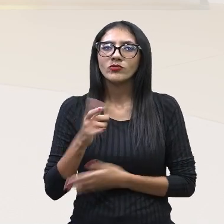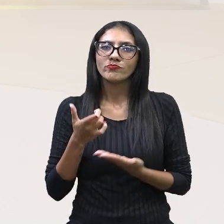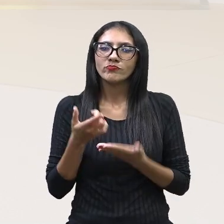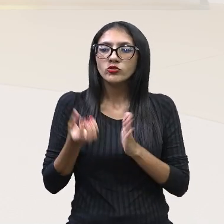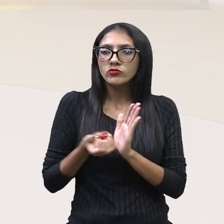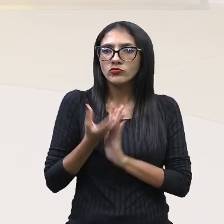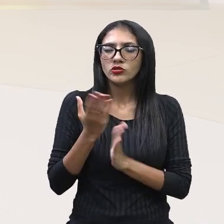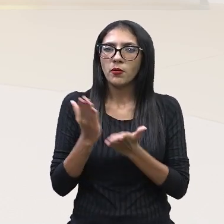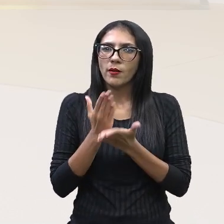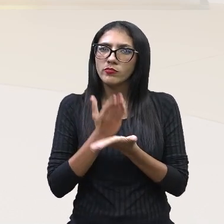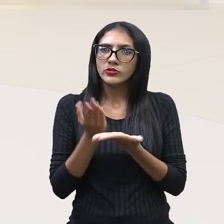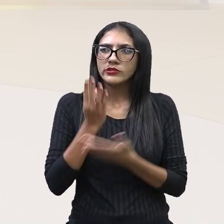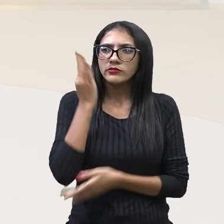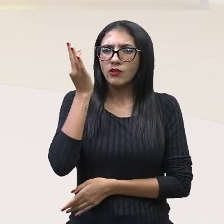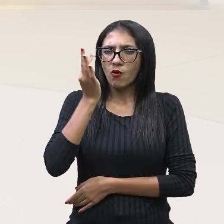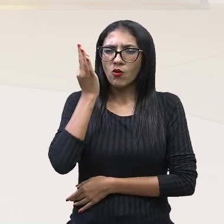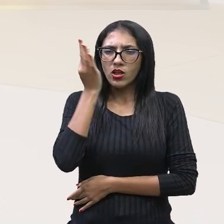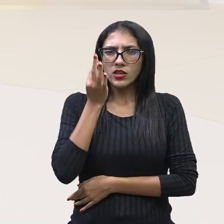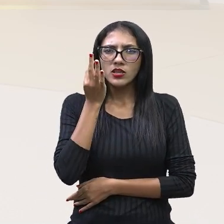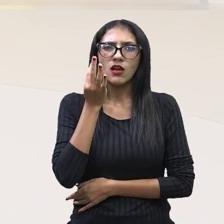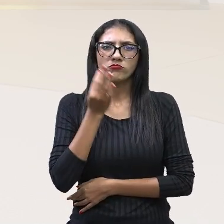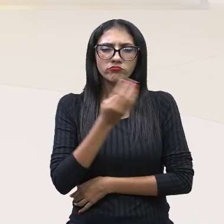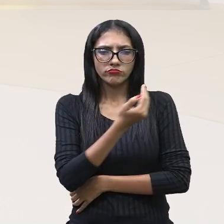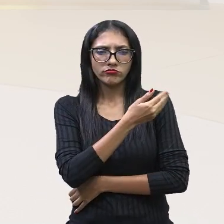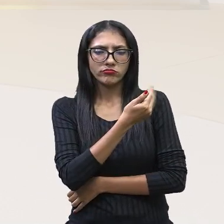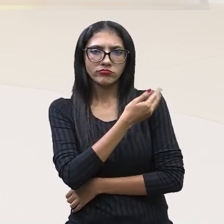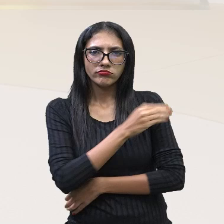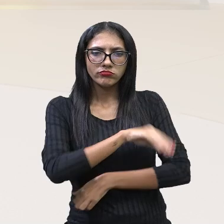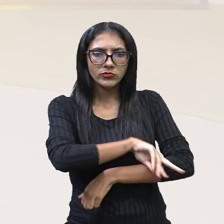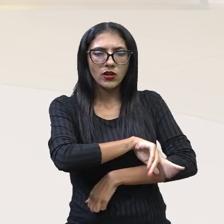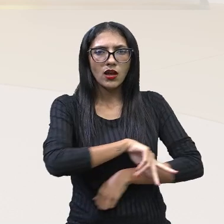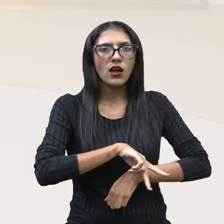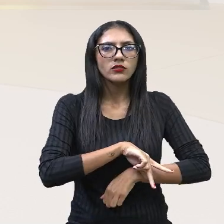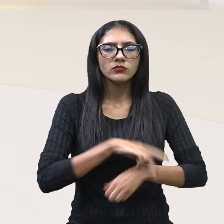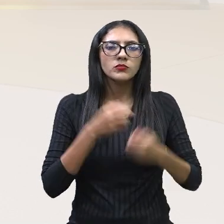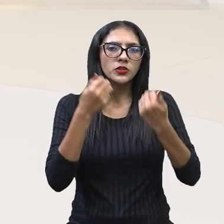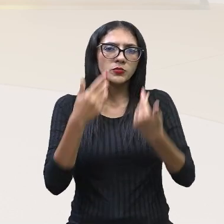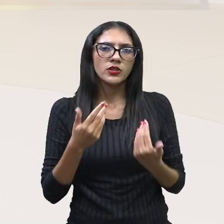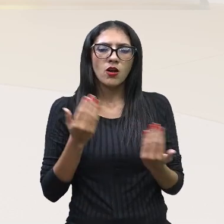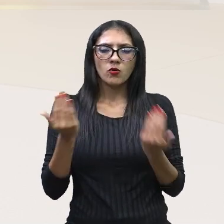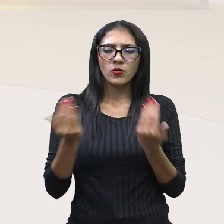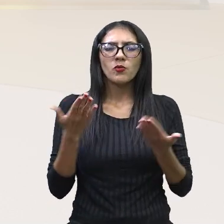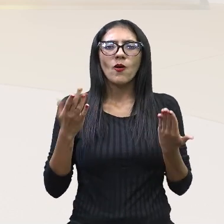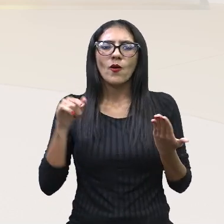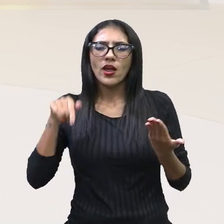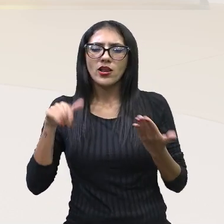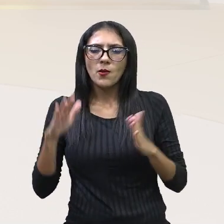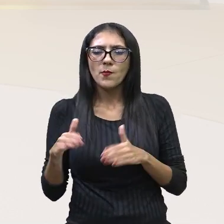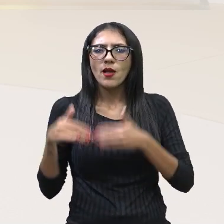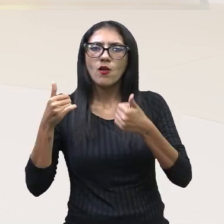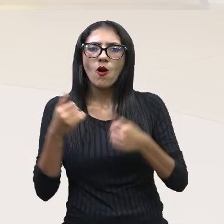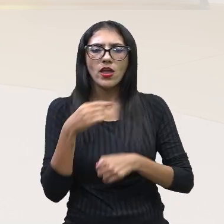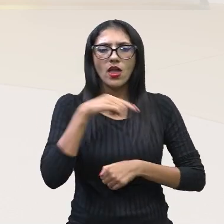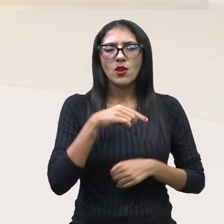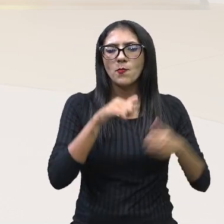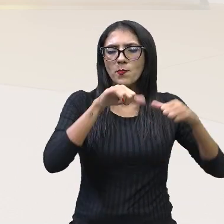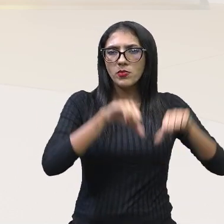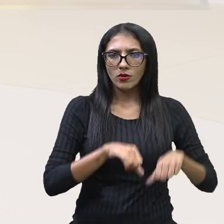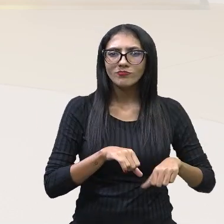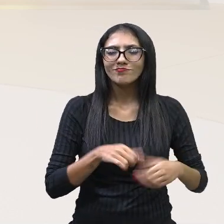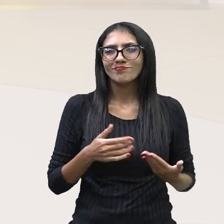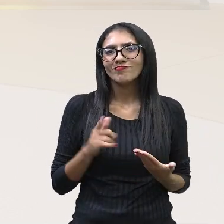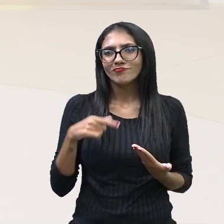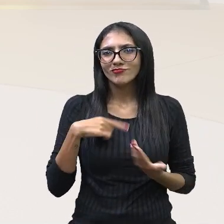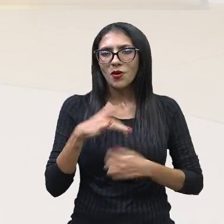teorias racistas para explicar quem é melhor do que o outro. Olha só que interessante e olha só que